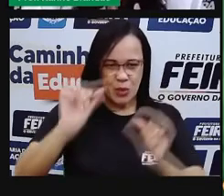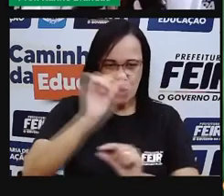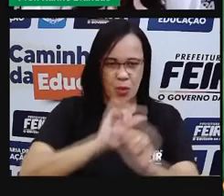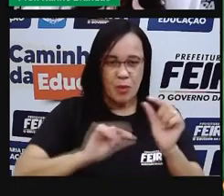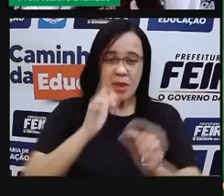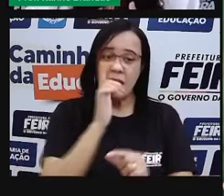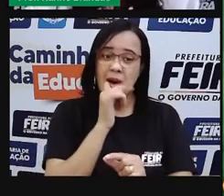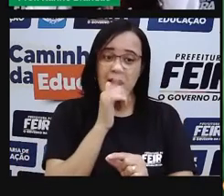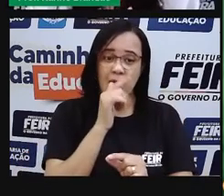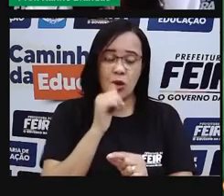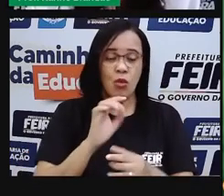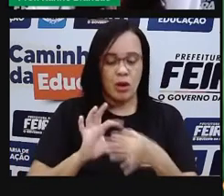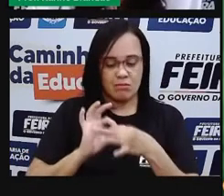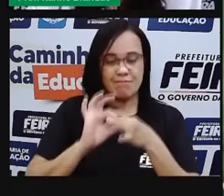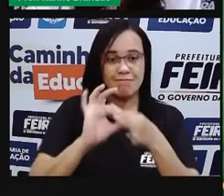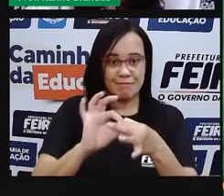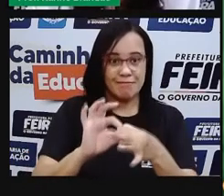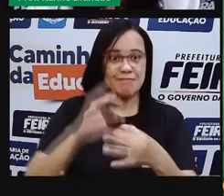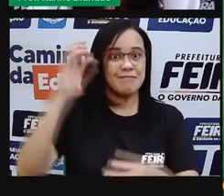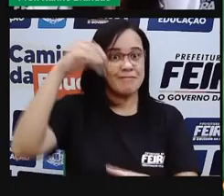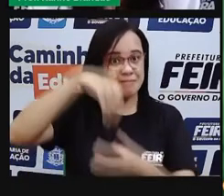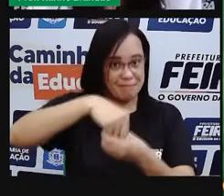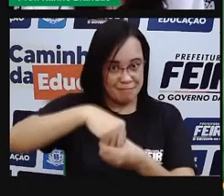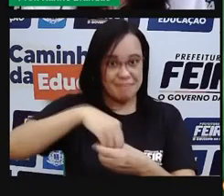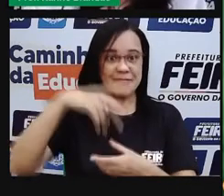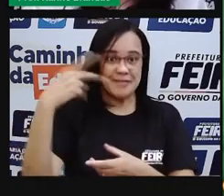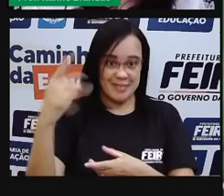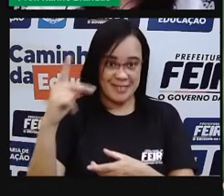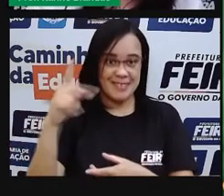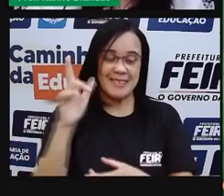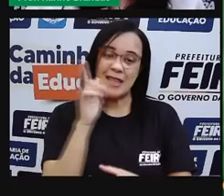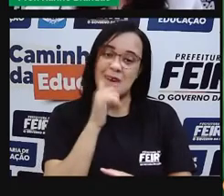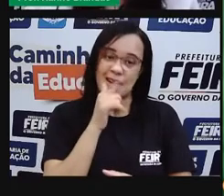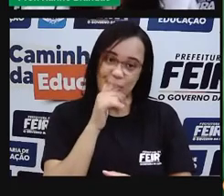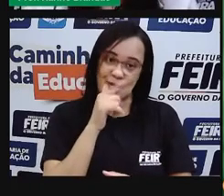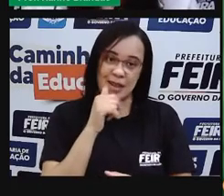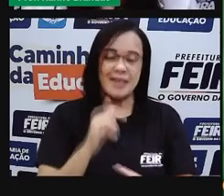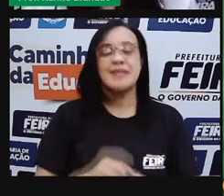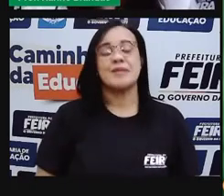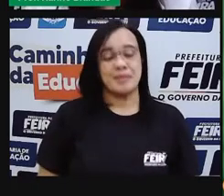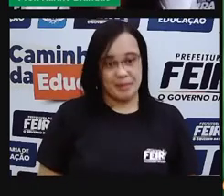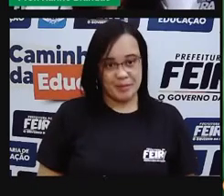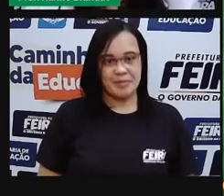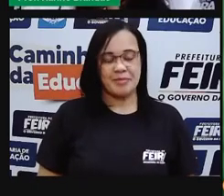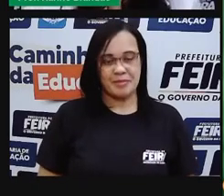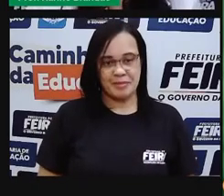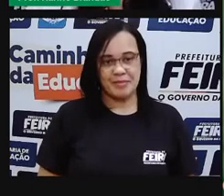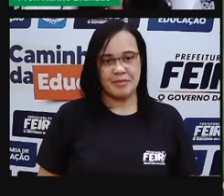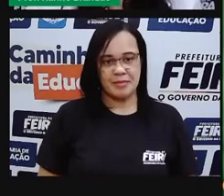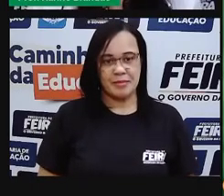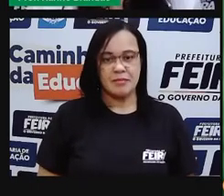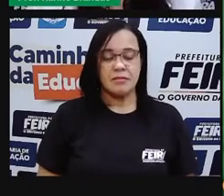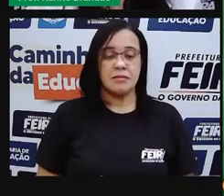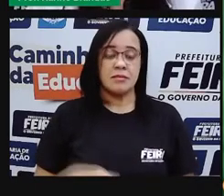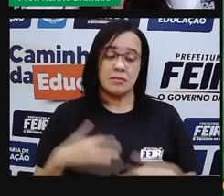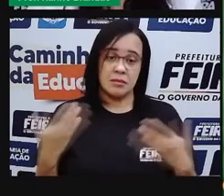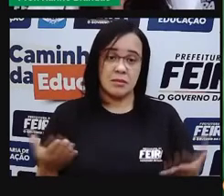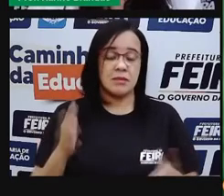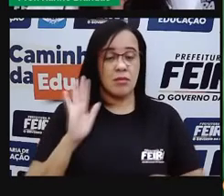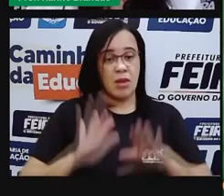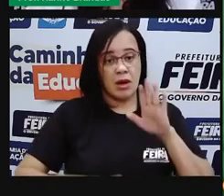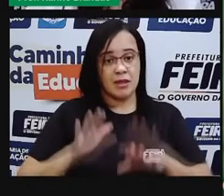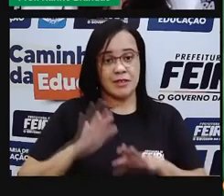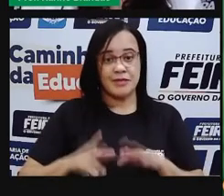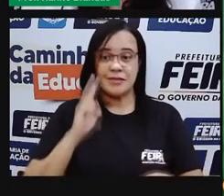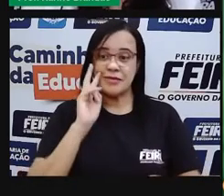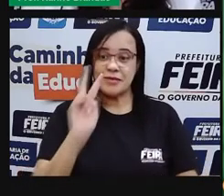têm uma forte ligação. Isso gera uma tensão que a gente chama de tensão superficial. Às vezes é interessante a gente